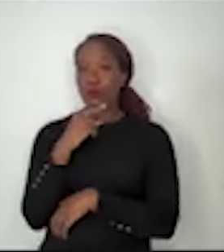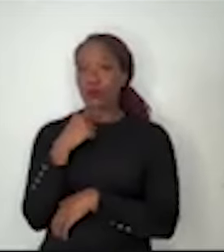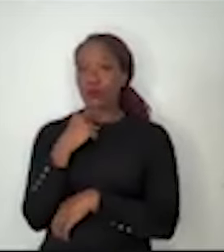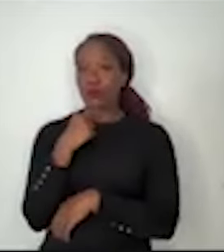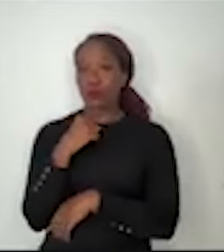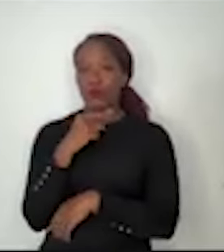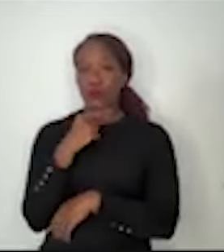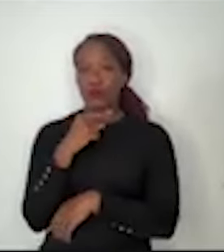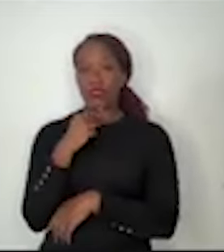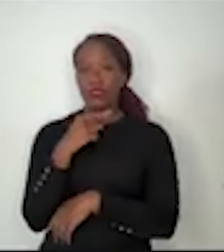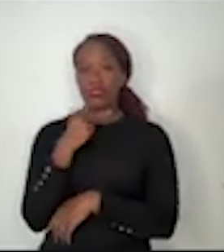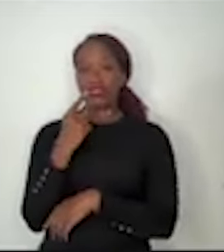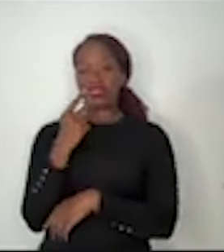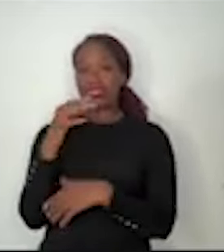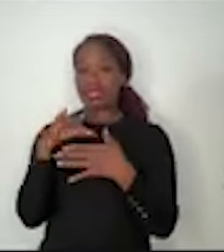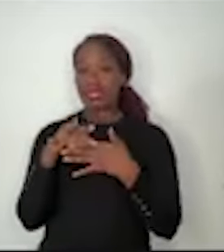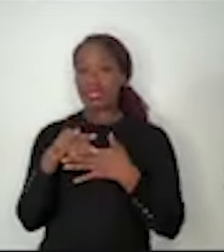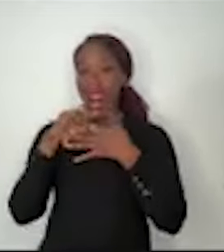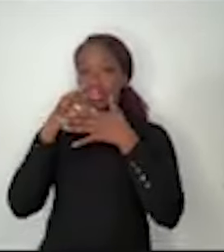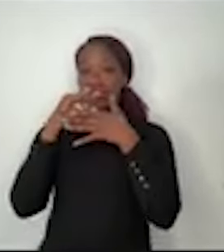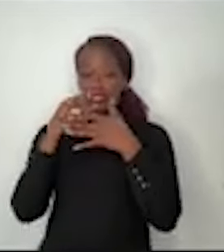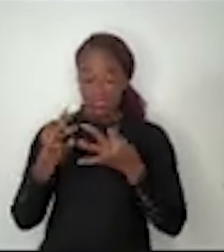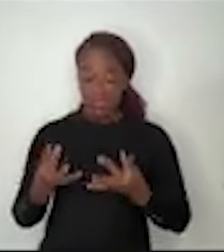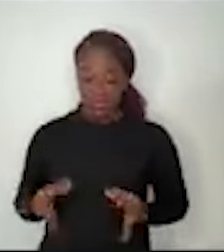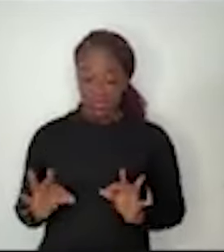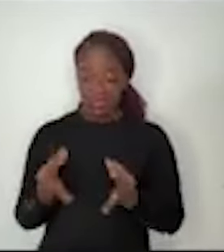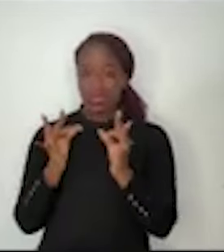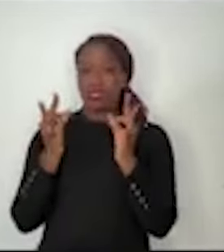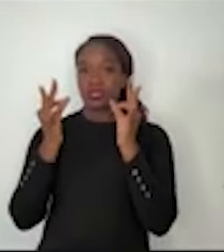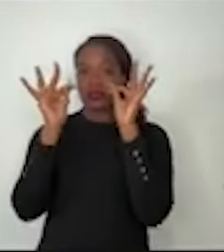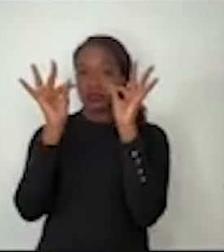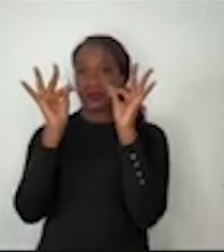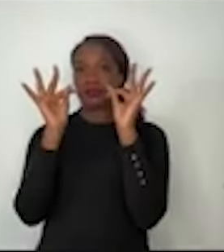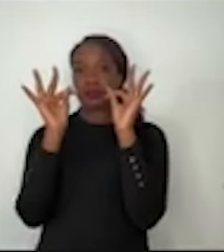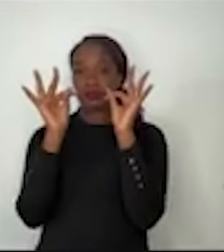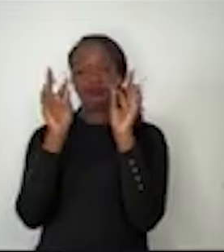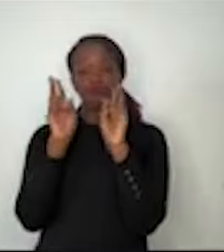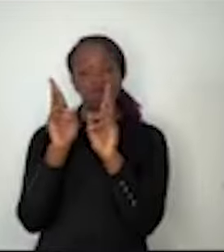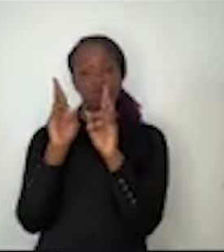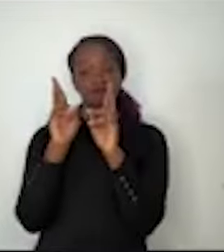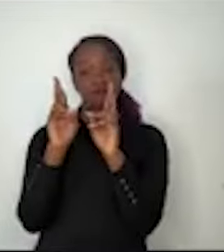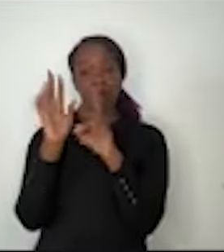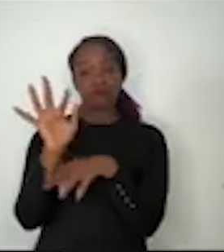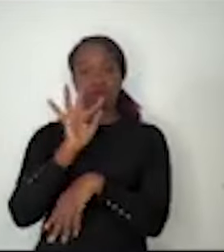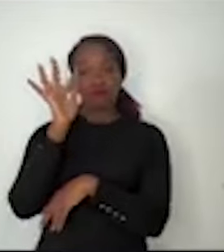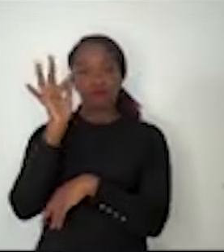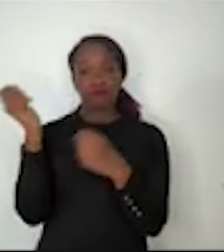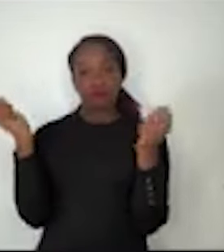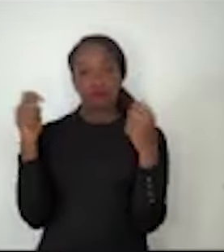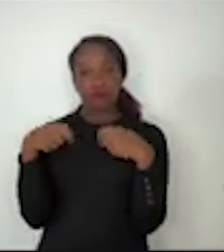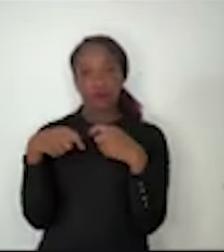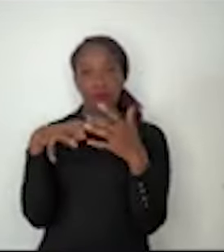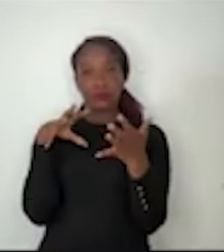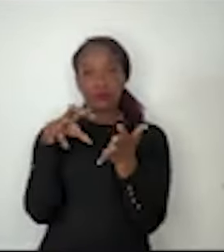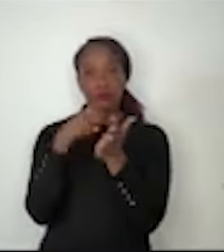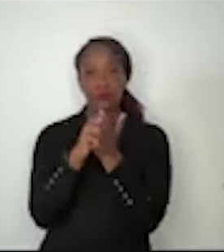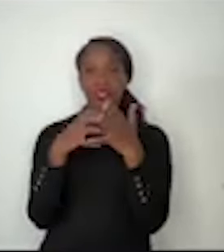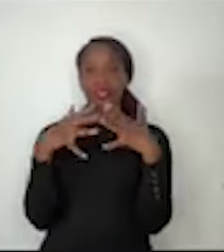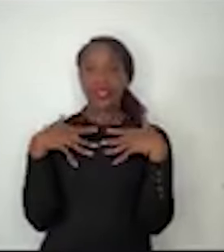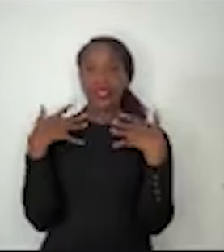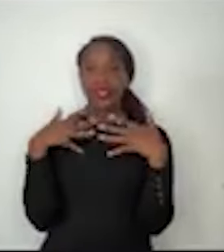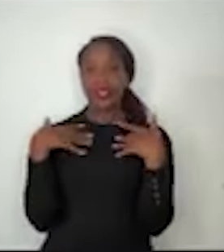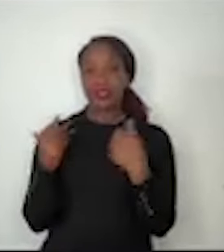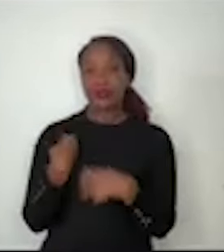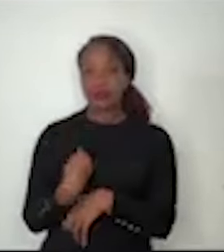grande liderança tecnológica. Eu espero que a gente possa ser, e aqui registro com alegria a presença de uma grande